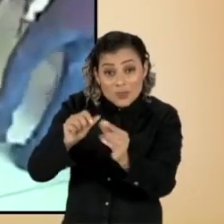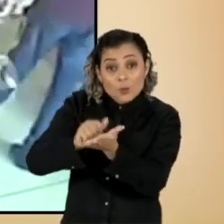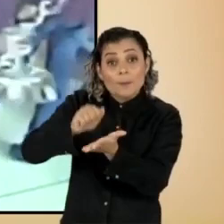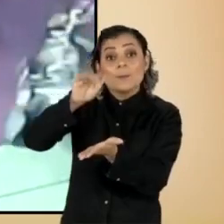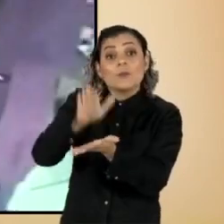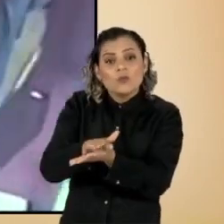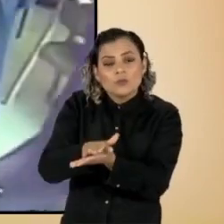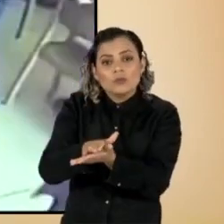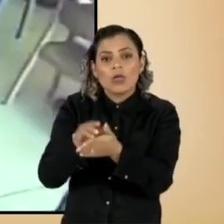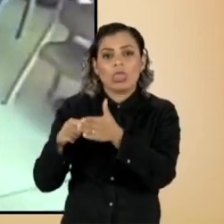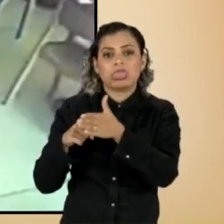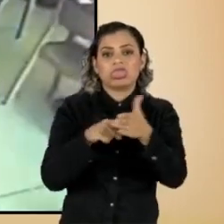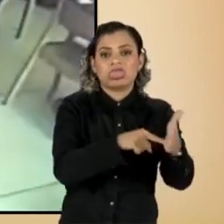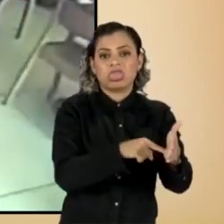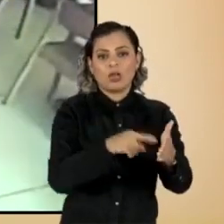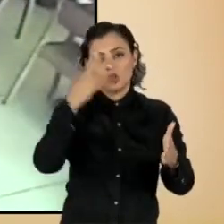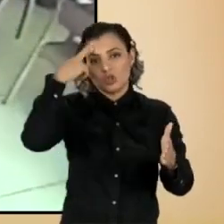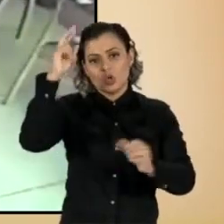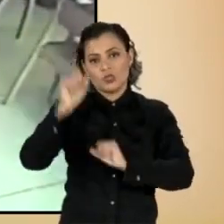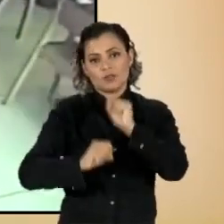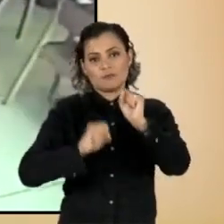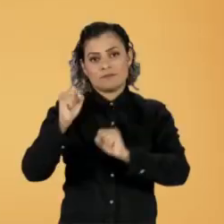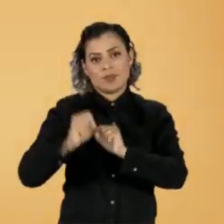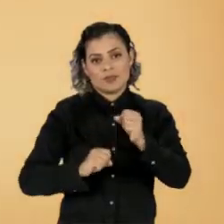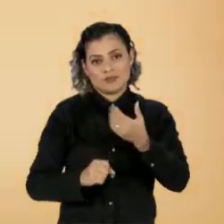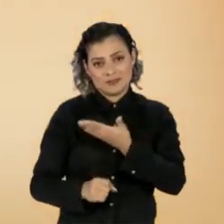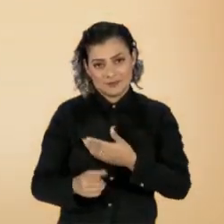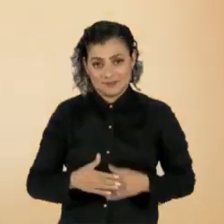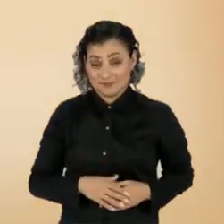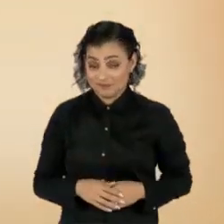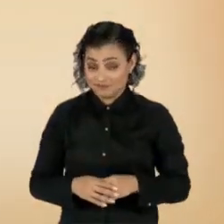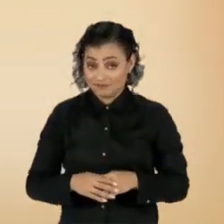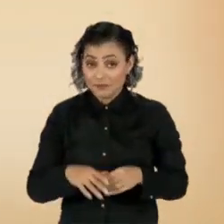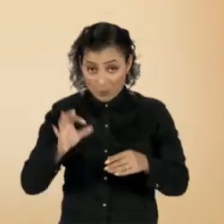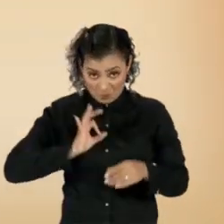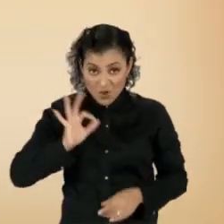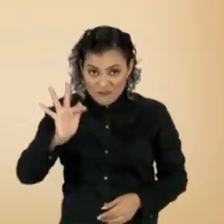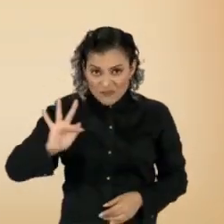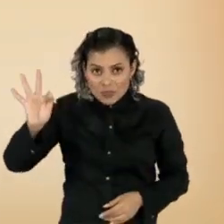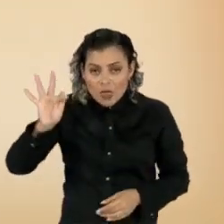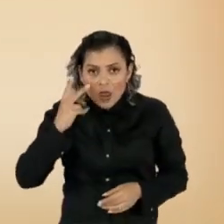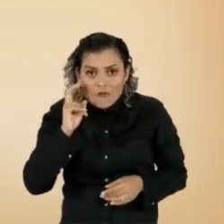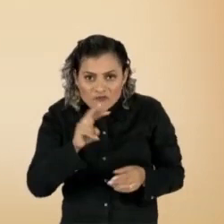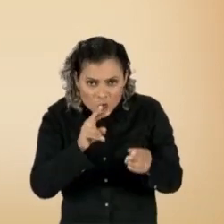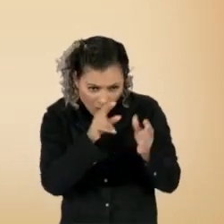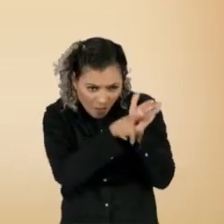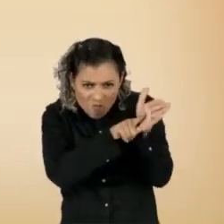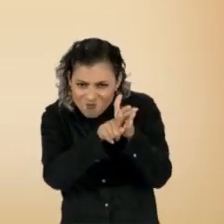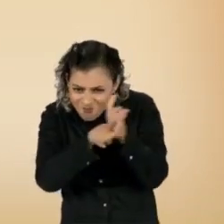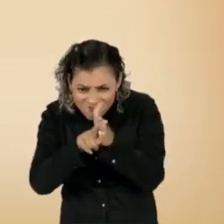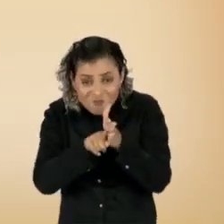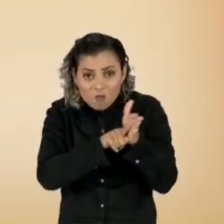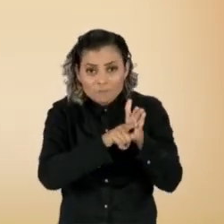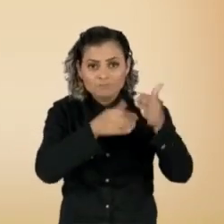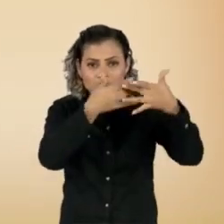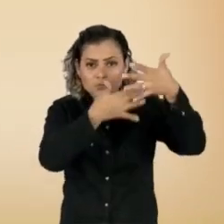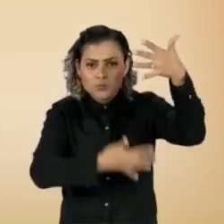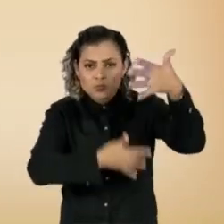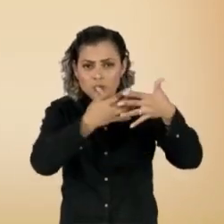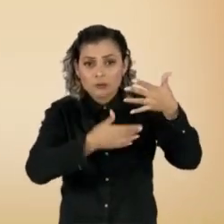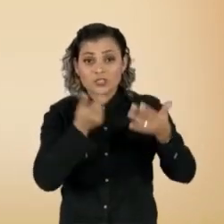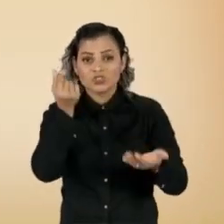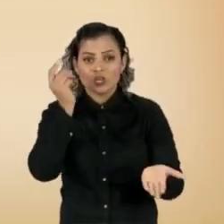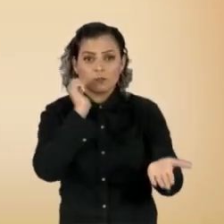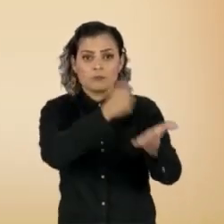e foram delatados por um empresário de ônibus. A Polícia Federal acompanhou o andamento da extorsão e o pagamento do